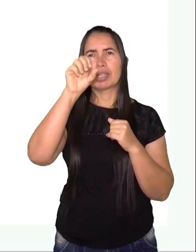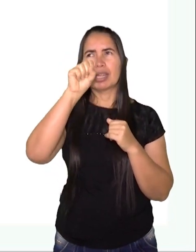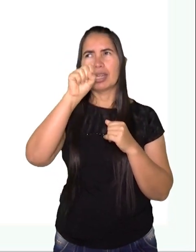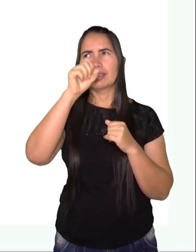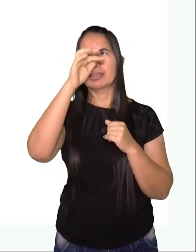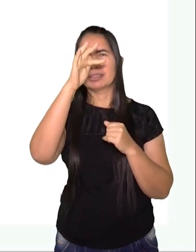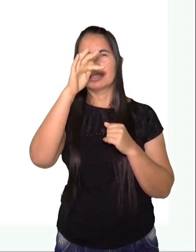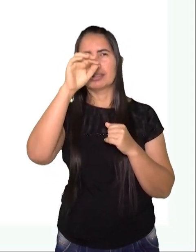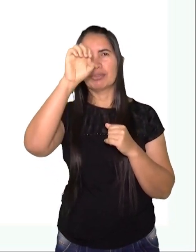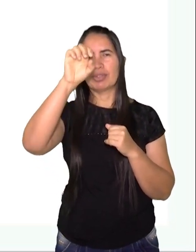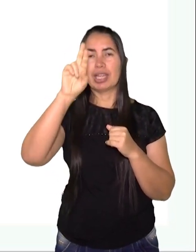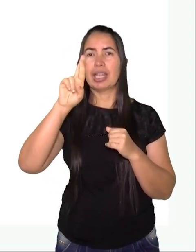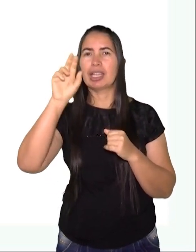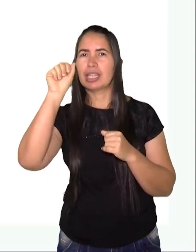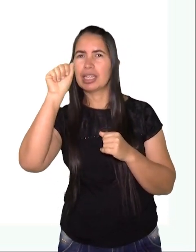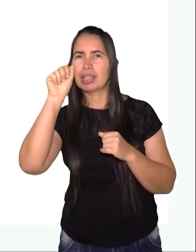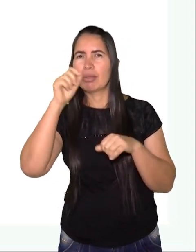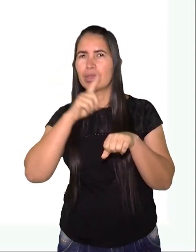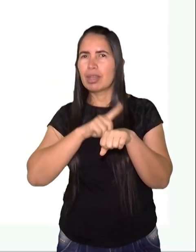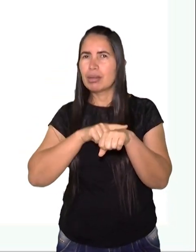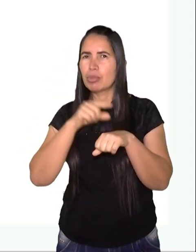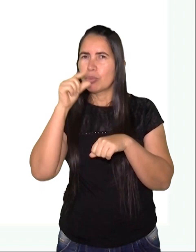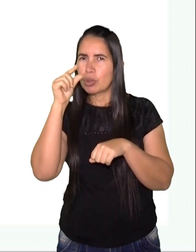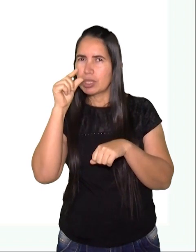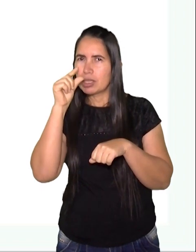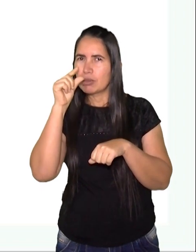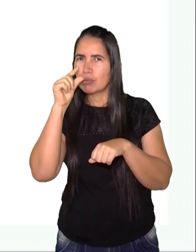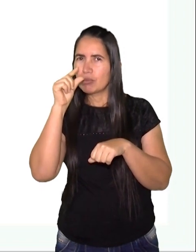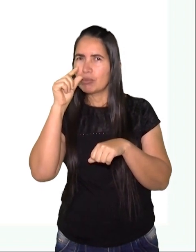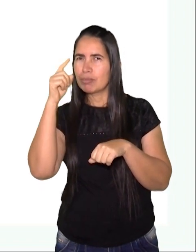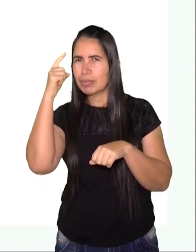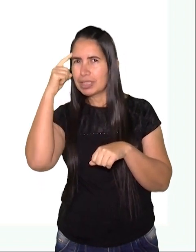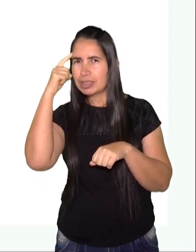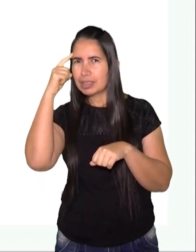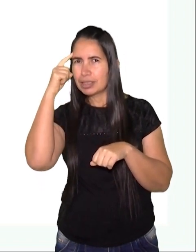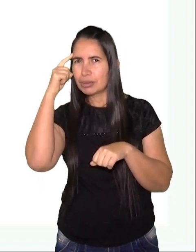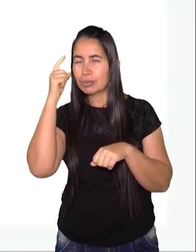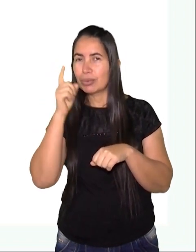Estou contando aqui, ó, no meu pensamento. O tempo é pouquinho para você me dizer.